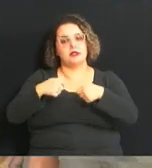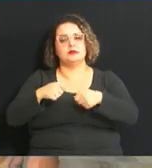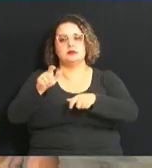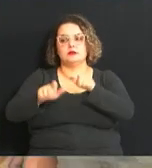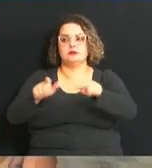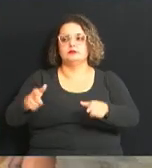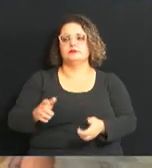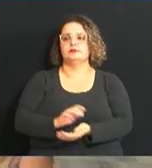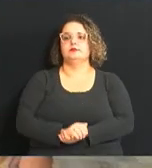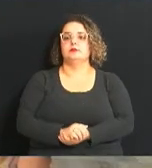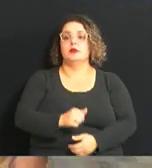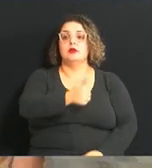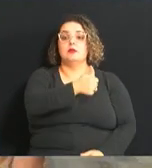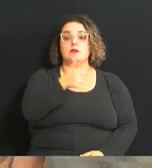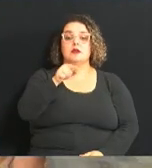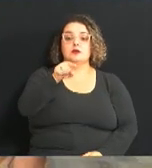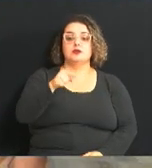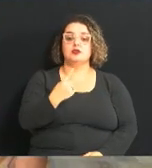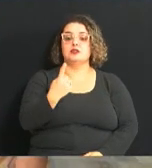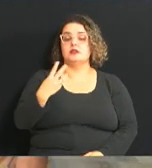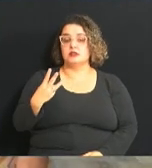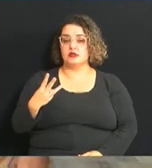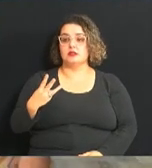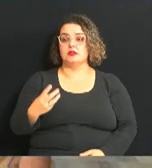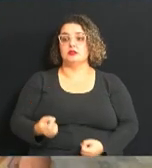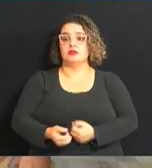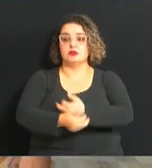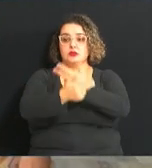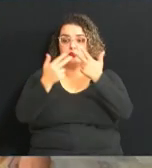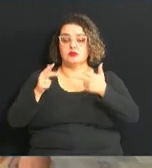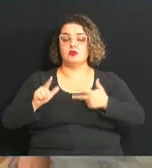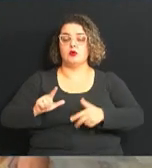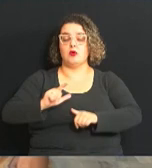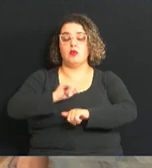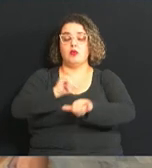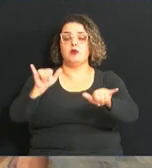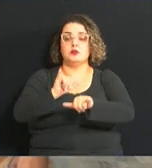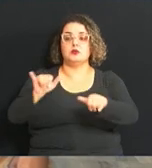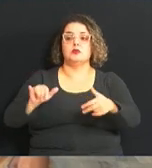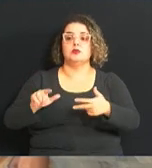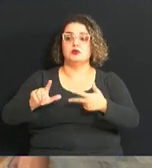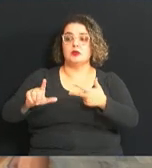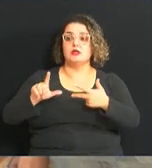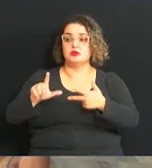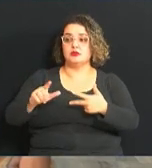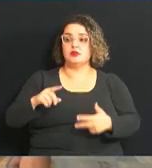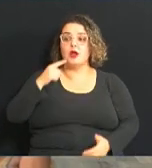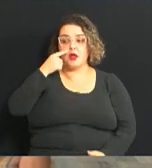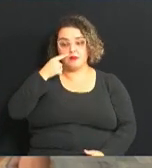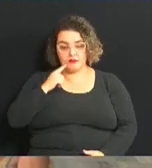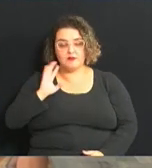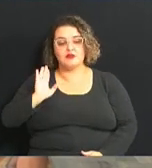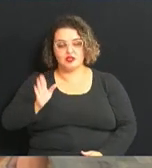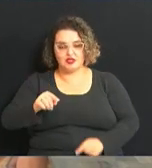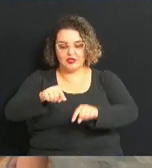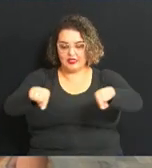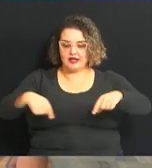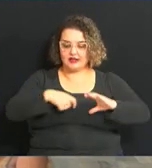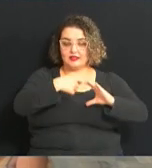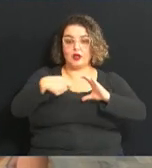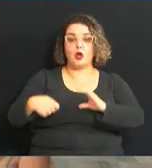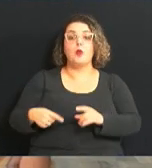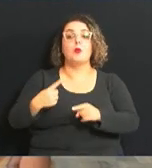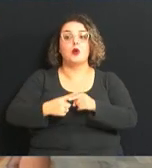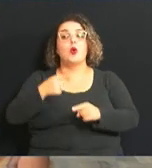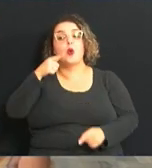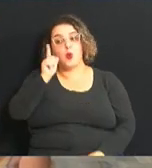Meio dia e 13 horas das notícias do Legislativo, a Viviane Novaes já está aqui nos nossos estúdios até porque ontem